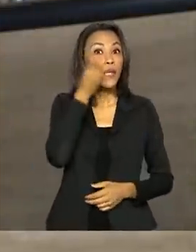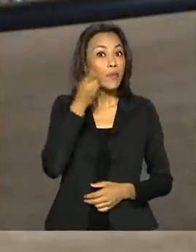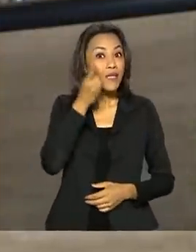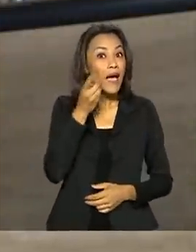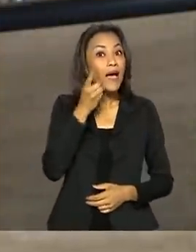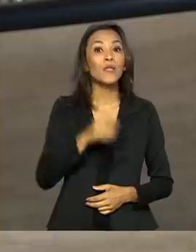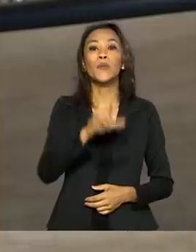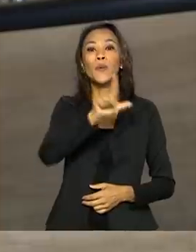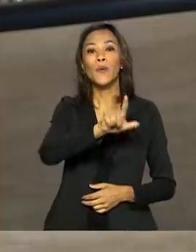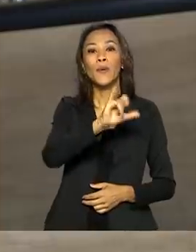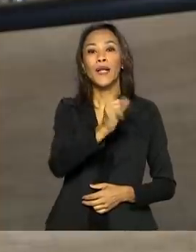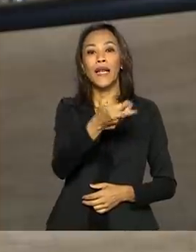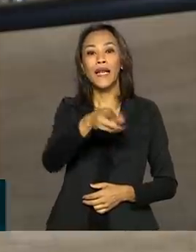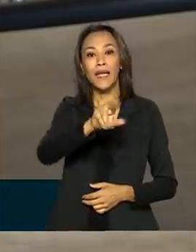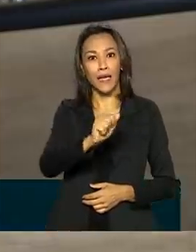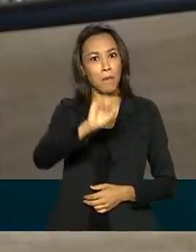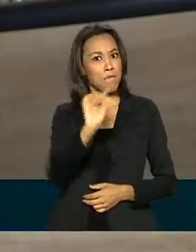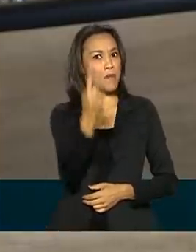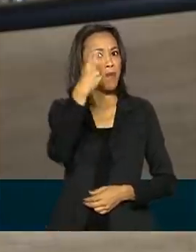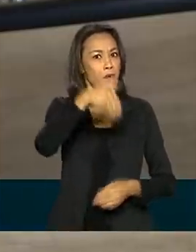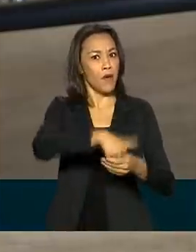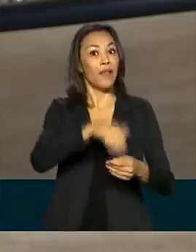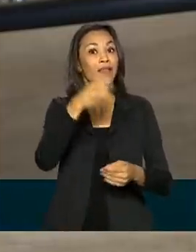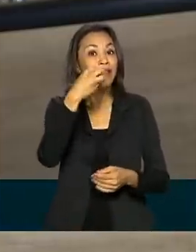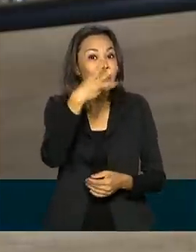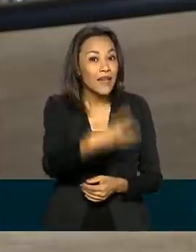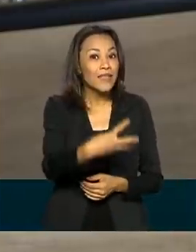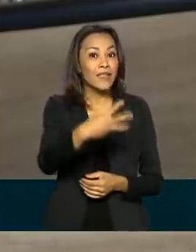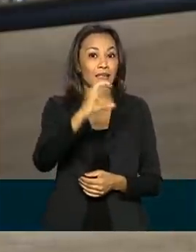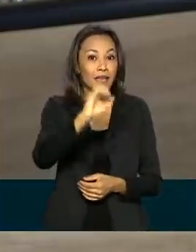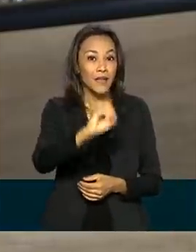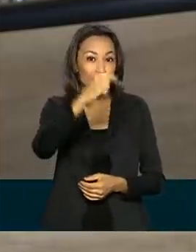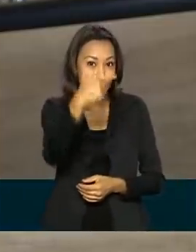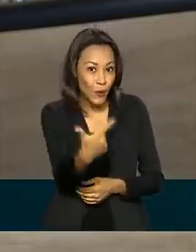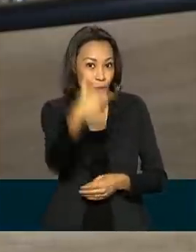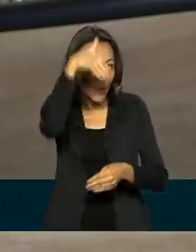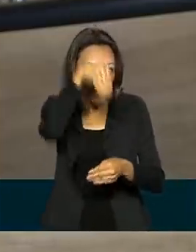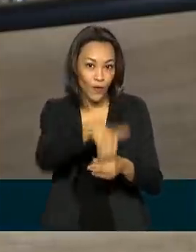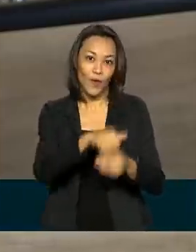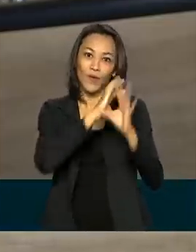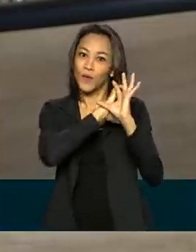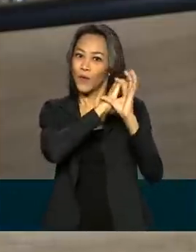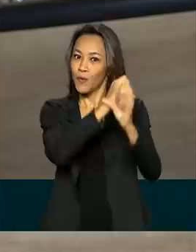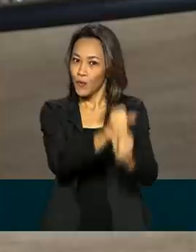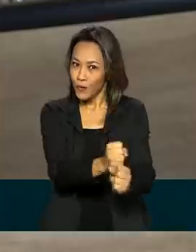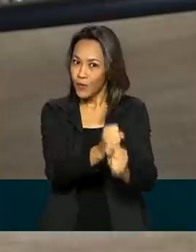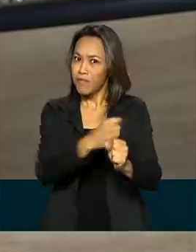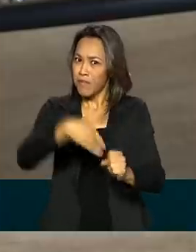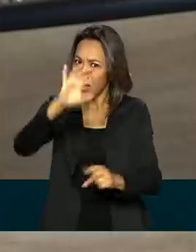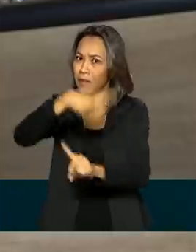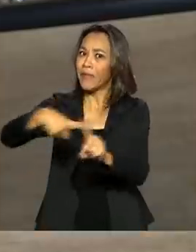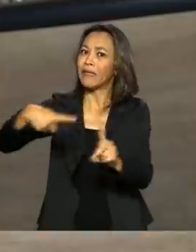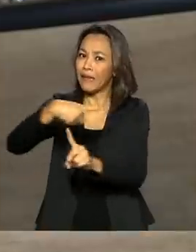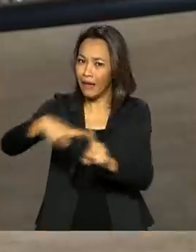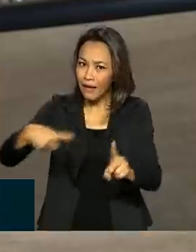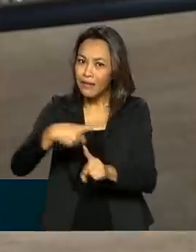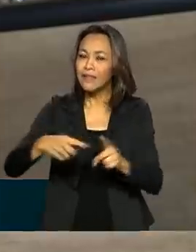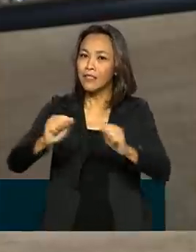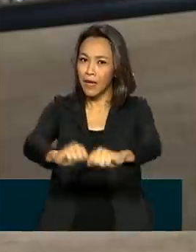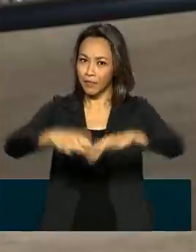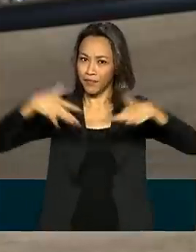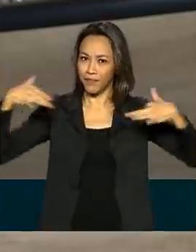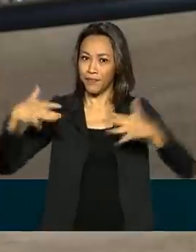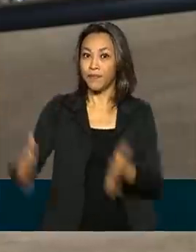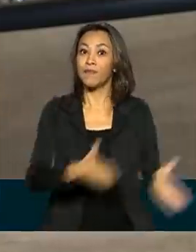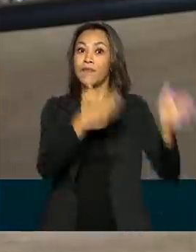foi eleito em primeiro turno com 302 votos. Esse quantitativo é mais da metade do número de votantes. Já para o